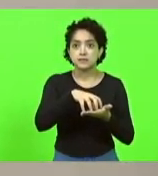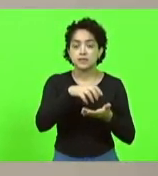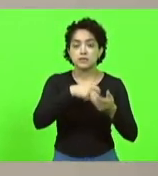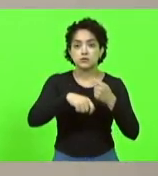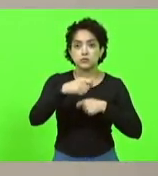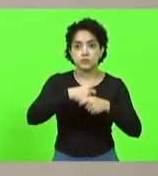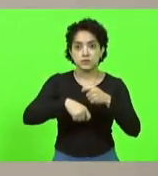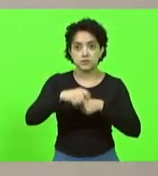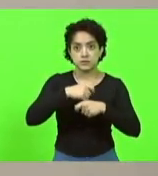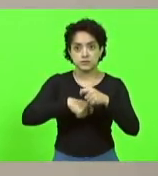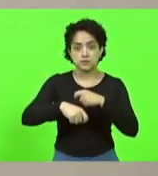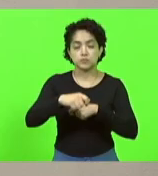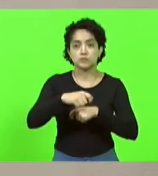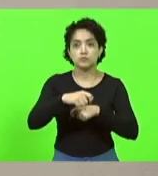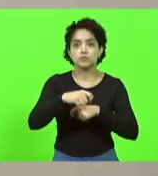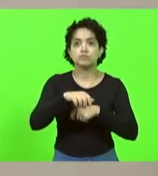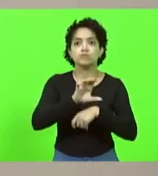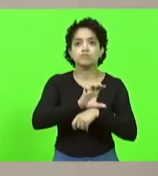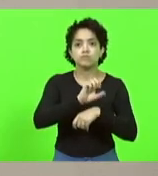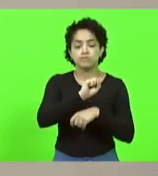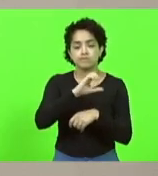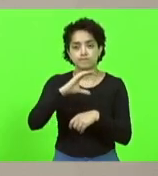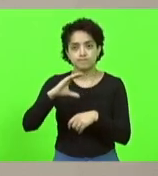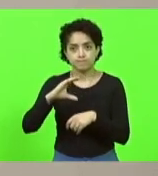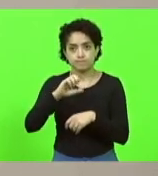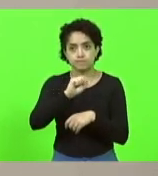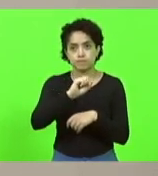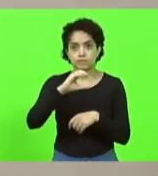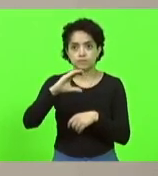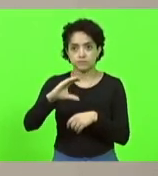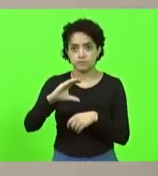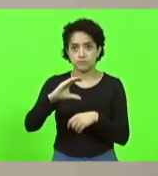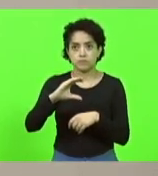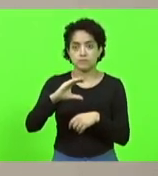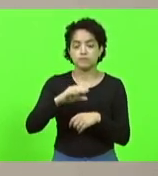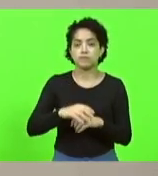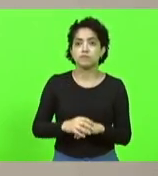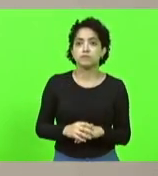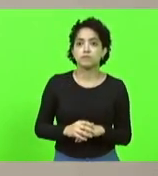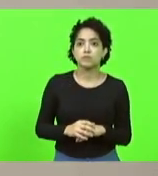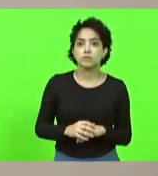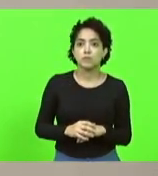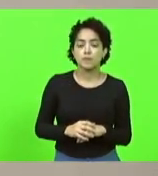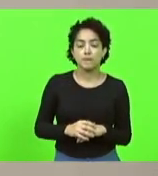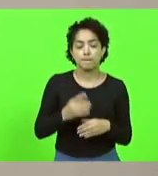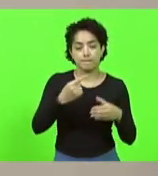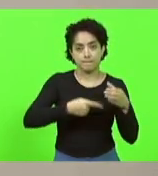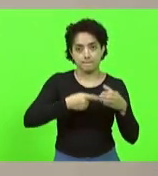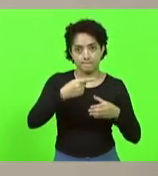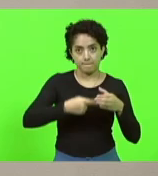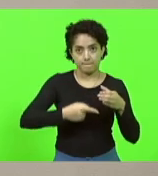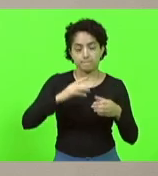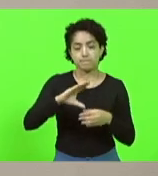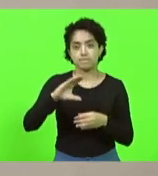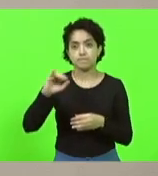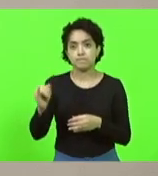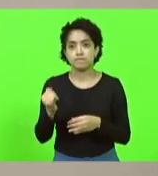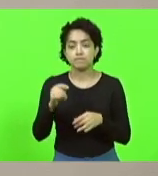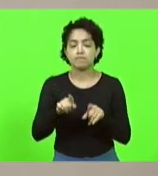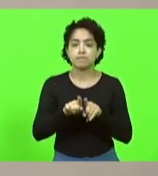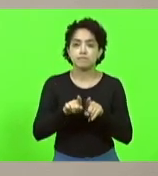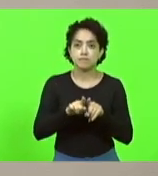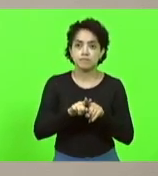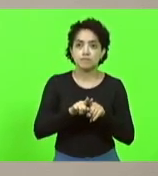pelas centrais de abastecimento do Estado de Santa Catarina, S.A.C.A.S.A.S.A., com pareceres favoráveis das comissões de Constituição e Justiça,